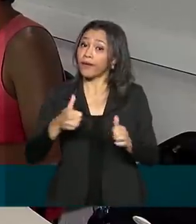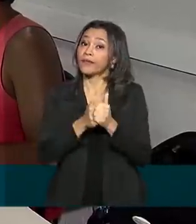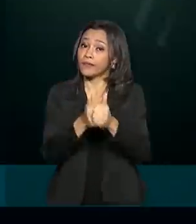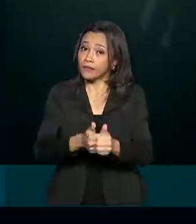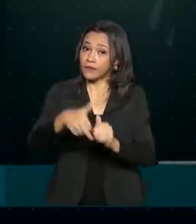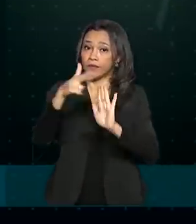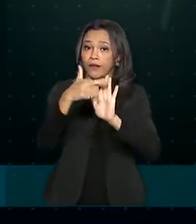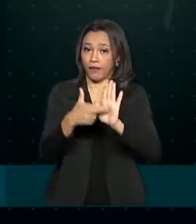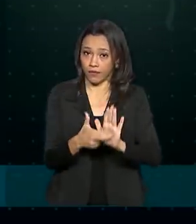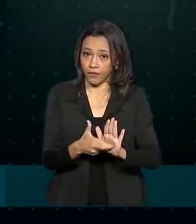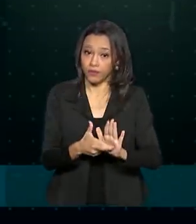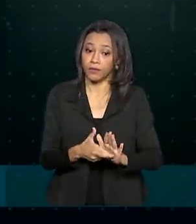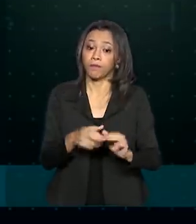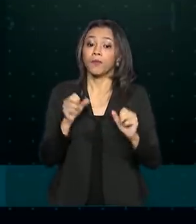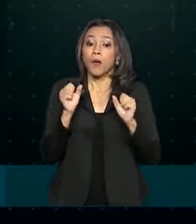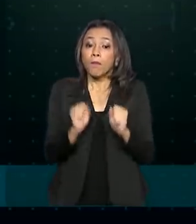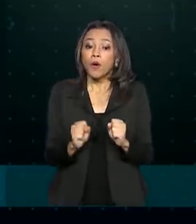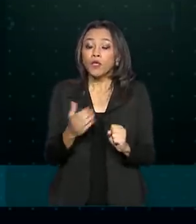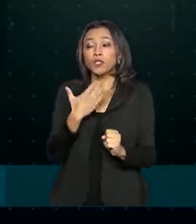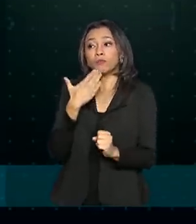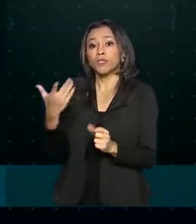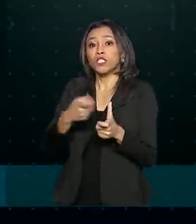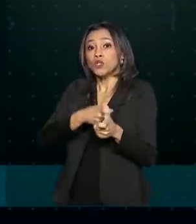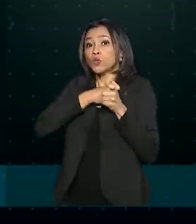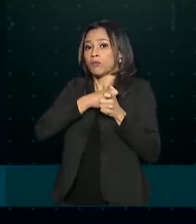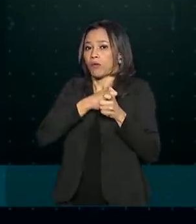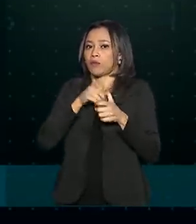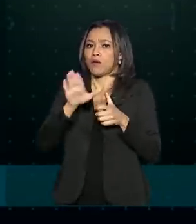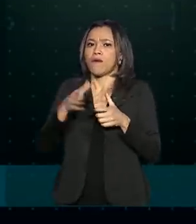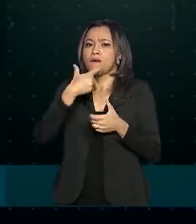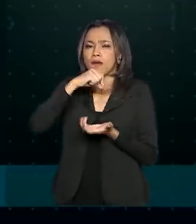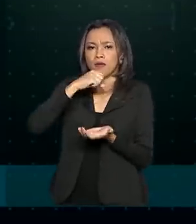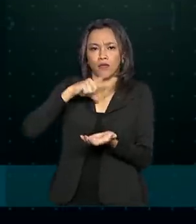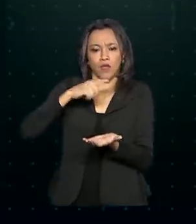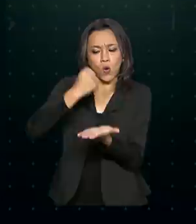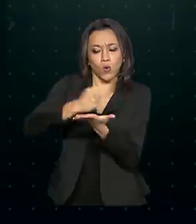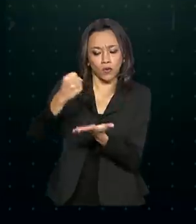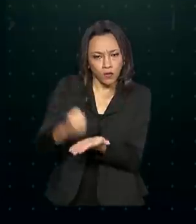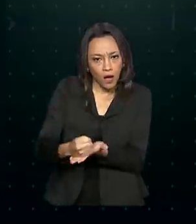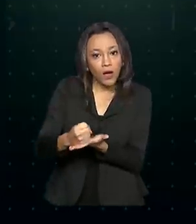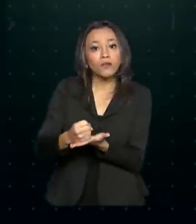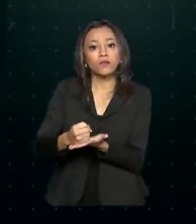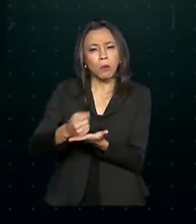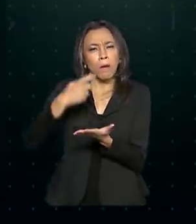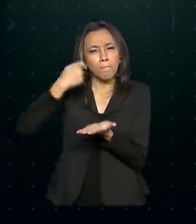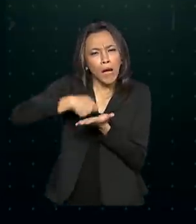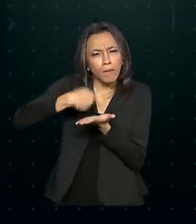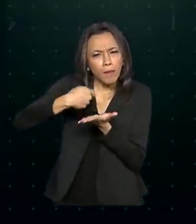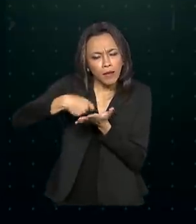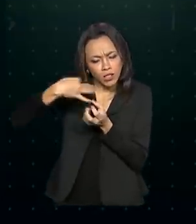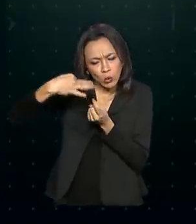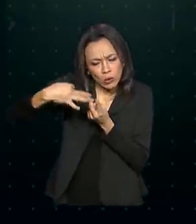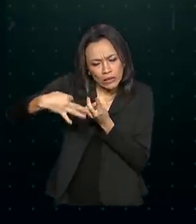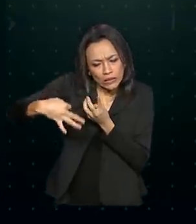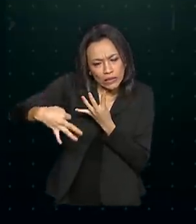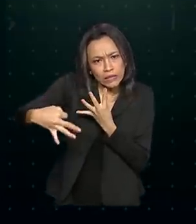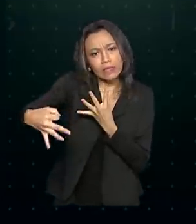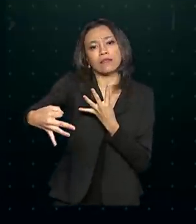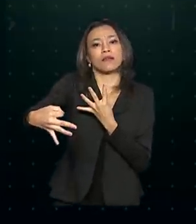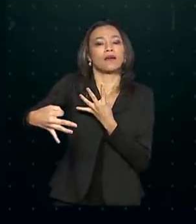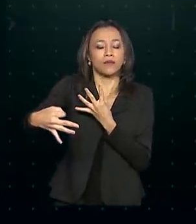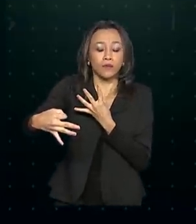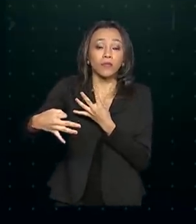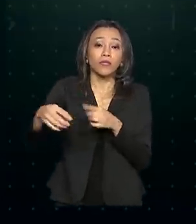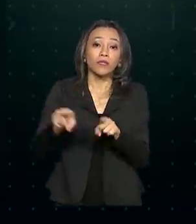regras. Pode solicitar a suspensão quem estiver com os contratos em vigor, com pagamento em dia, na fase de